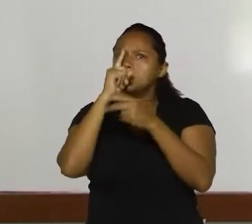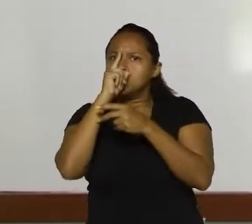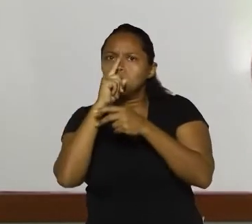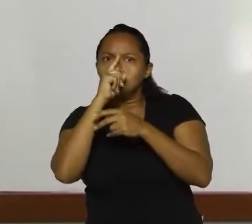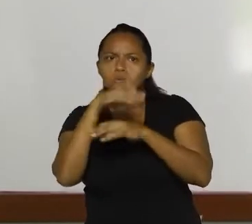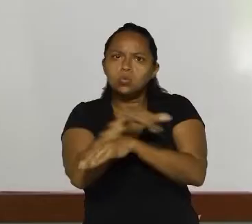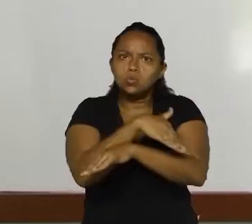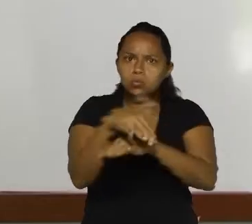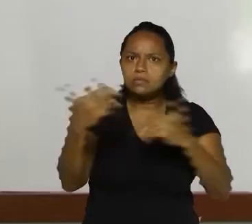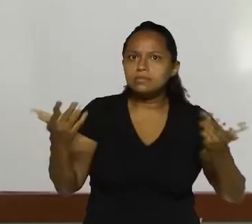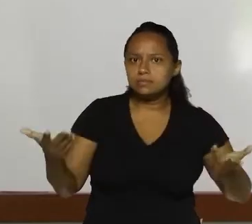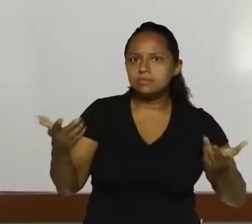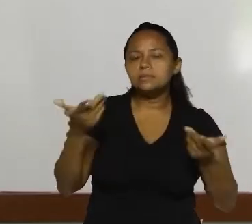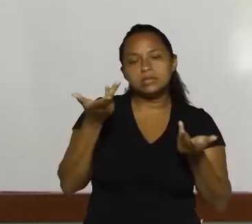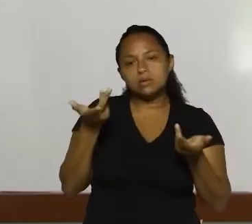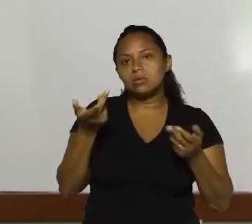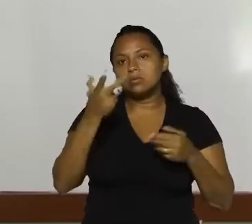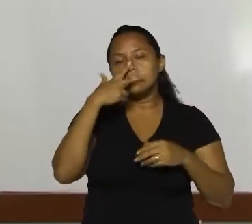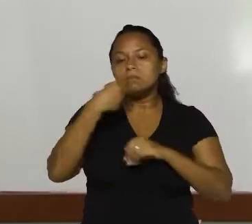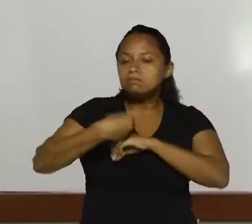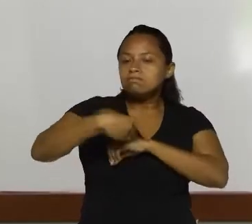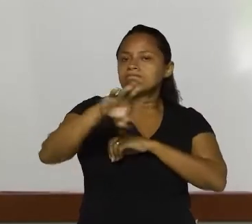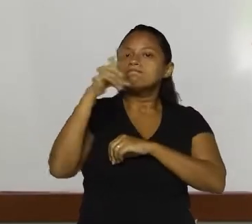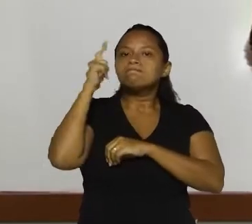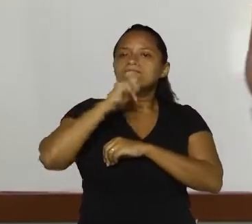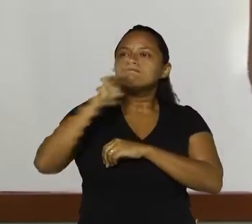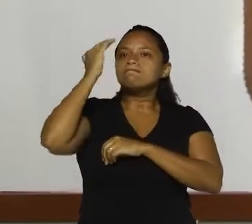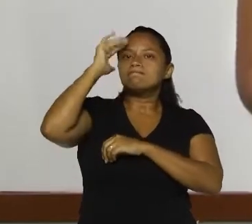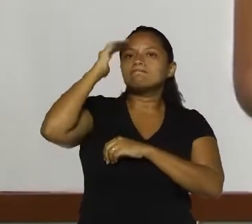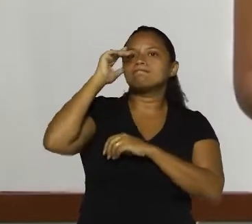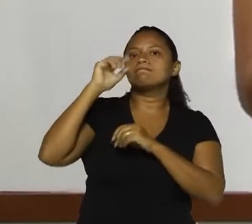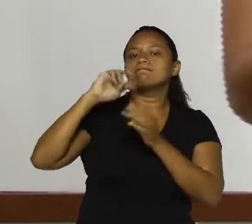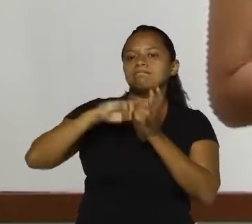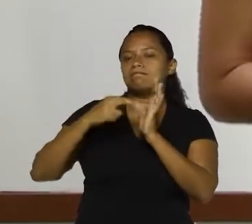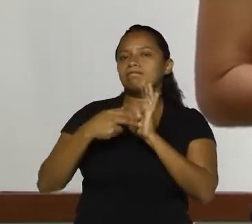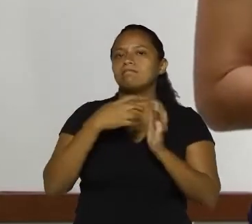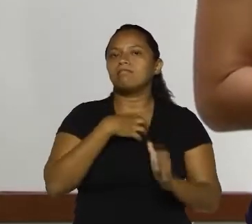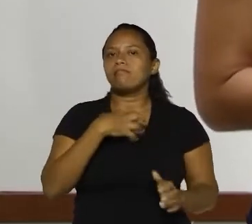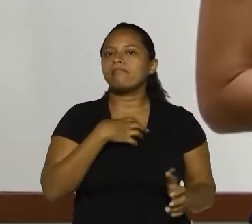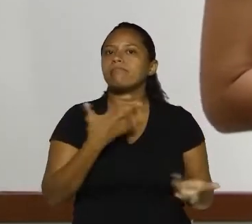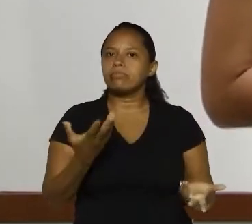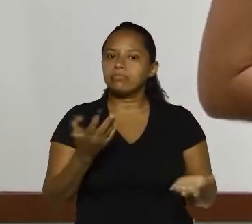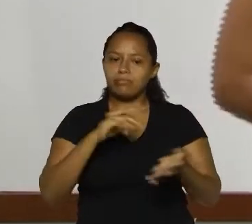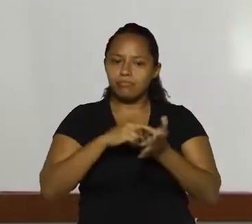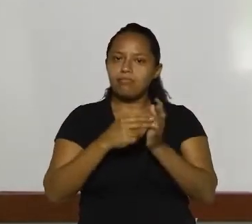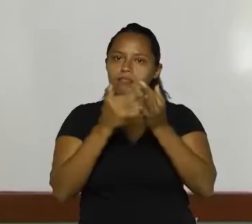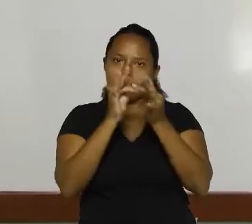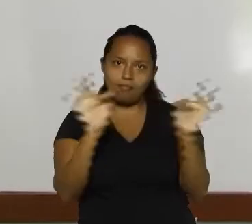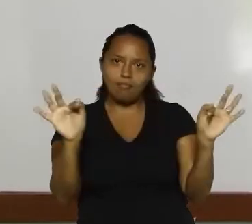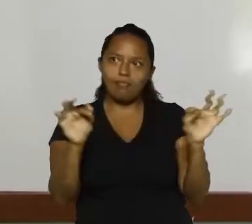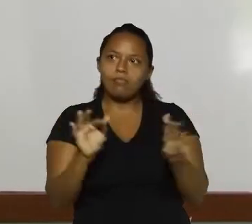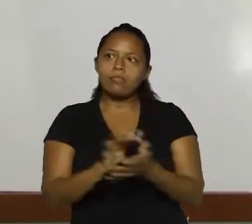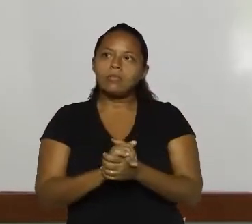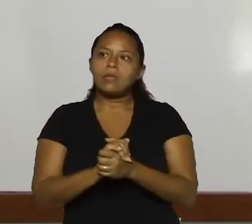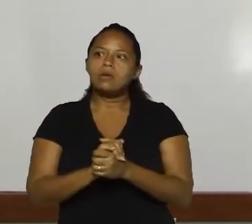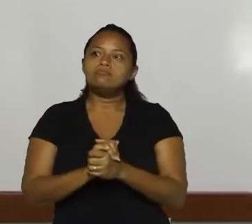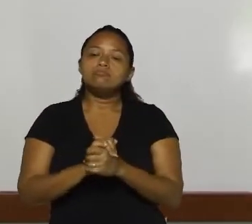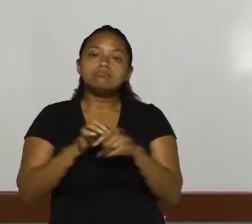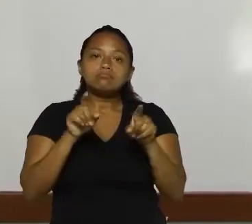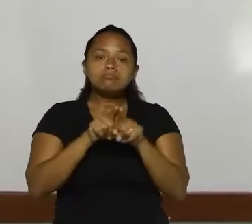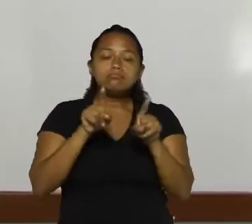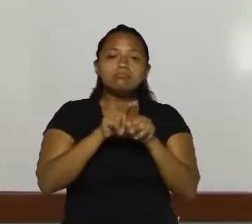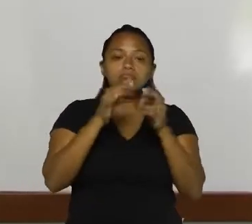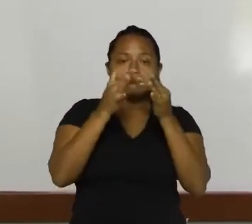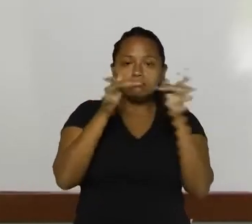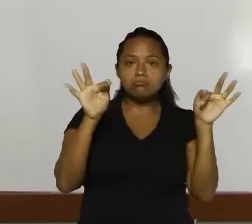perigo. Então, a mensagem foi passada. Vocês conseguiram atribuir sentido. É frase, ok? Frases verbais